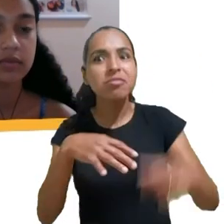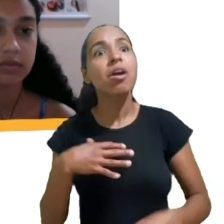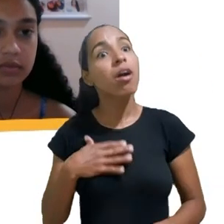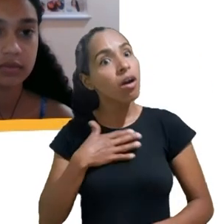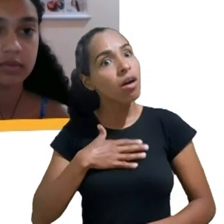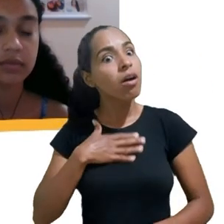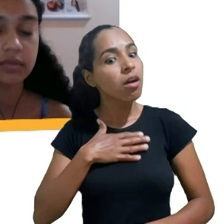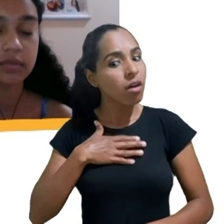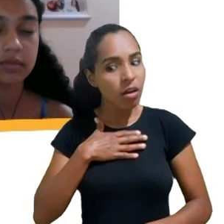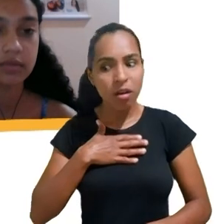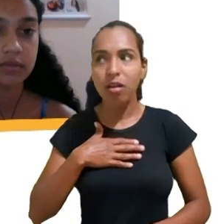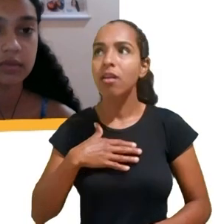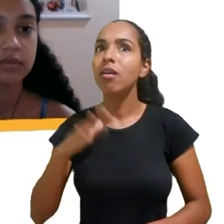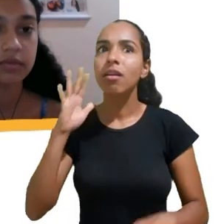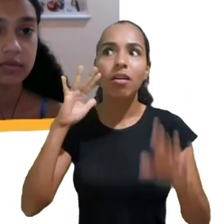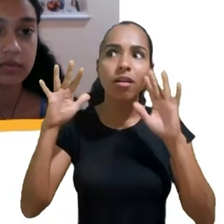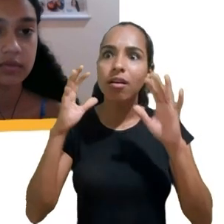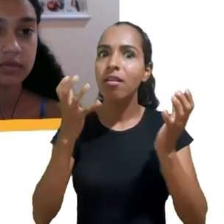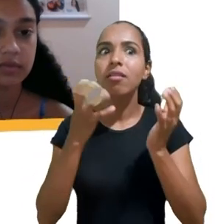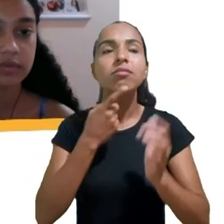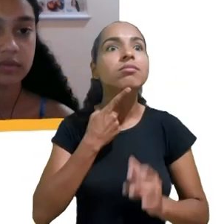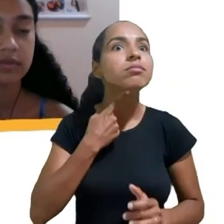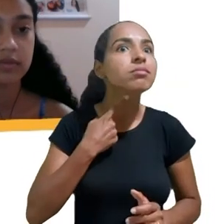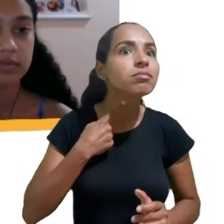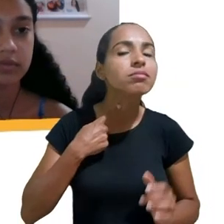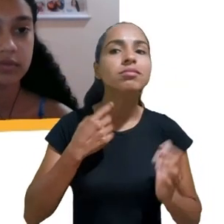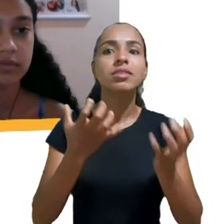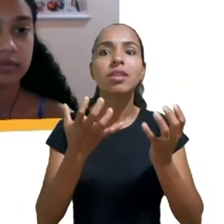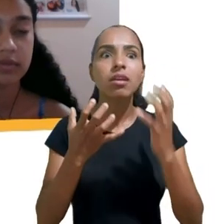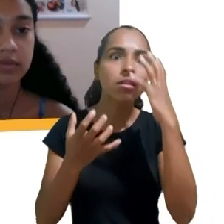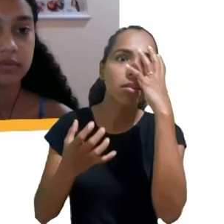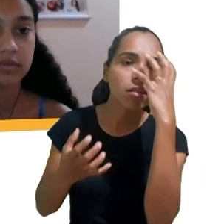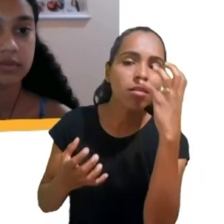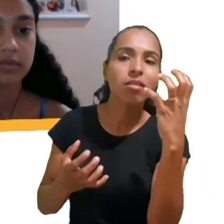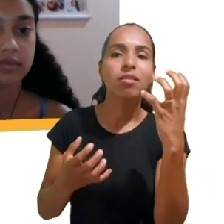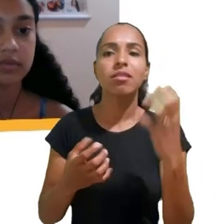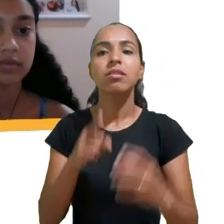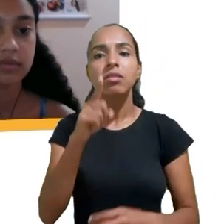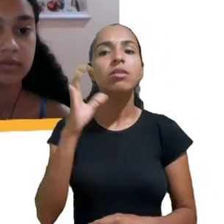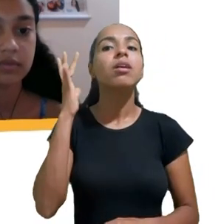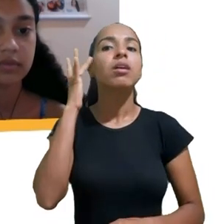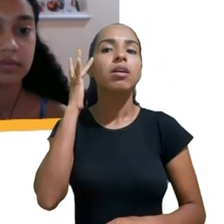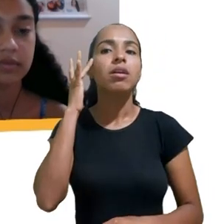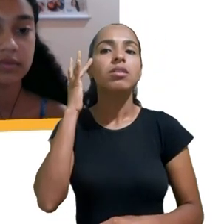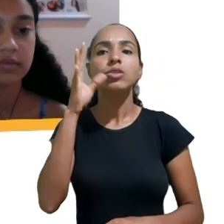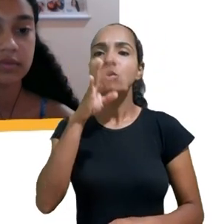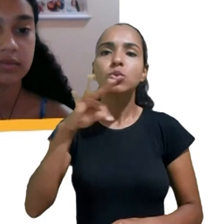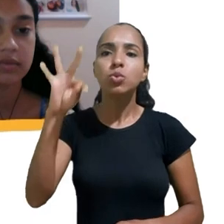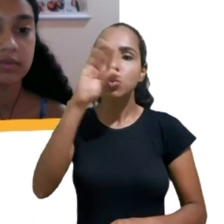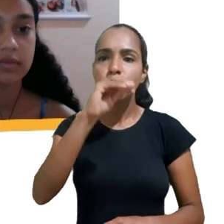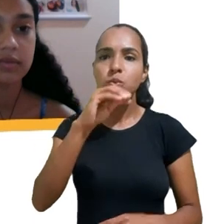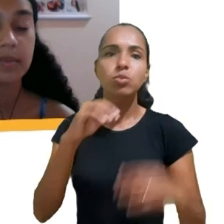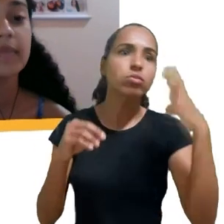desejar isso? Você acha que de alguma forma você também está sofrendo influências e a gente está sofrendo influências sobre isso o tempo todo?